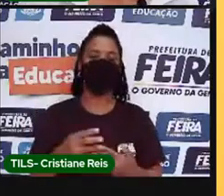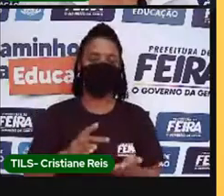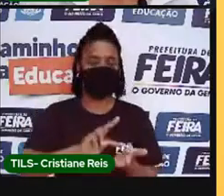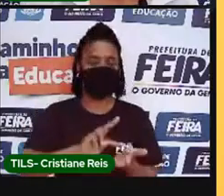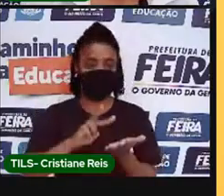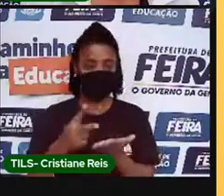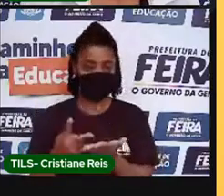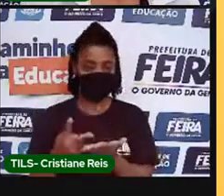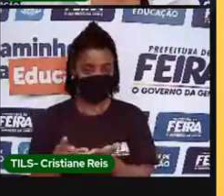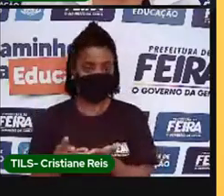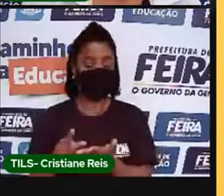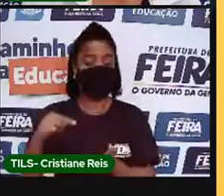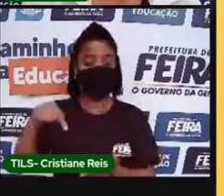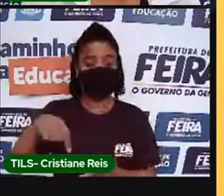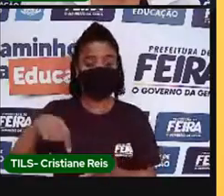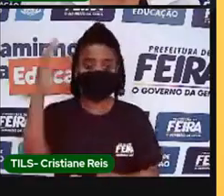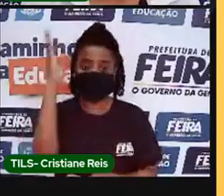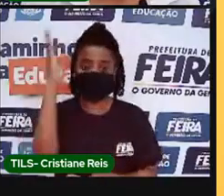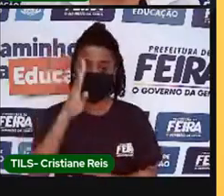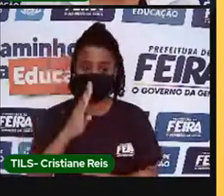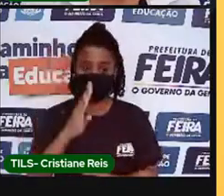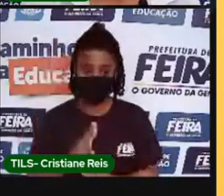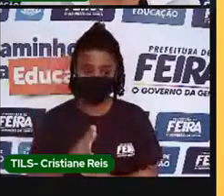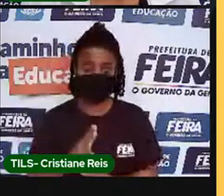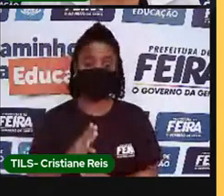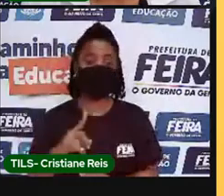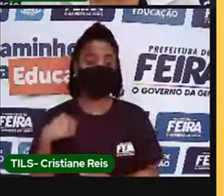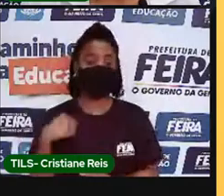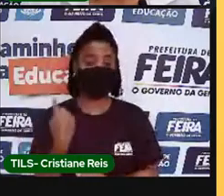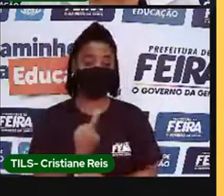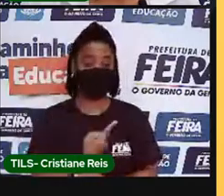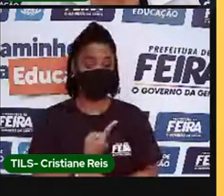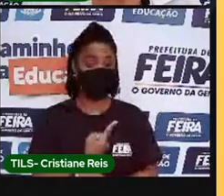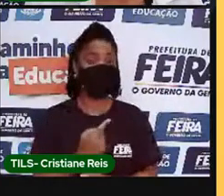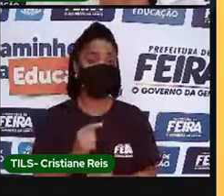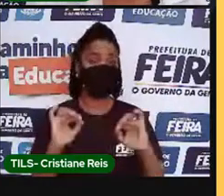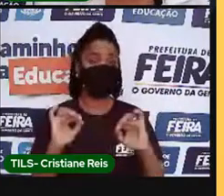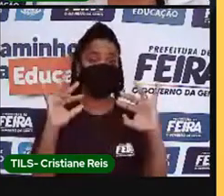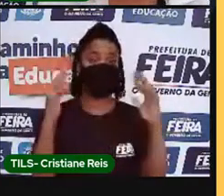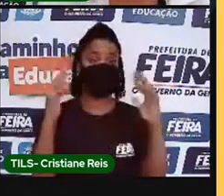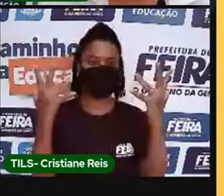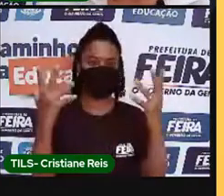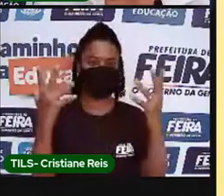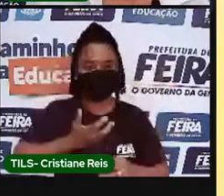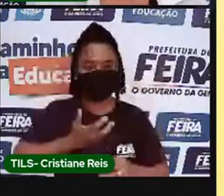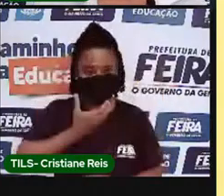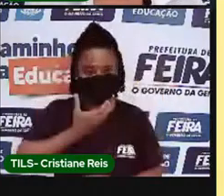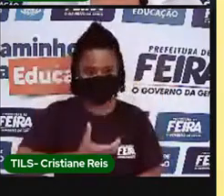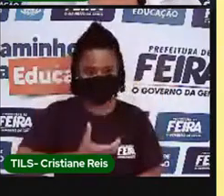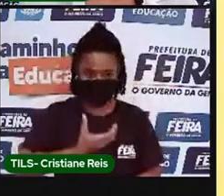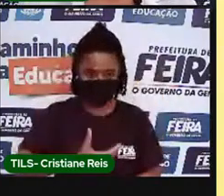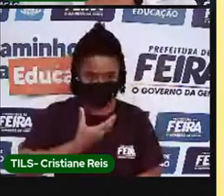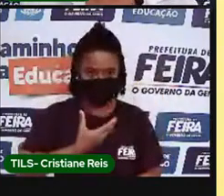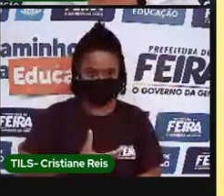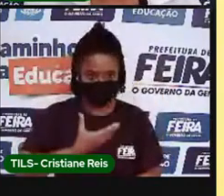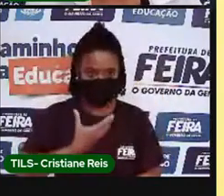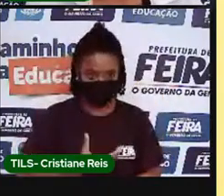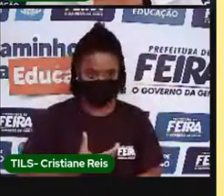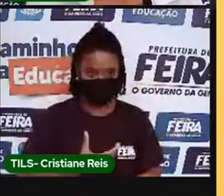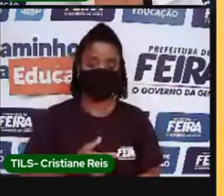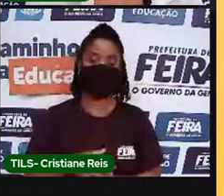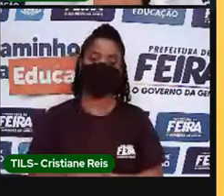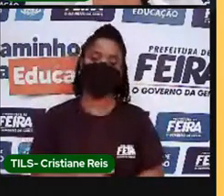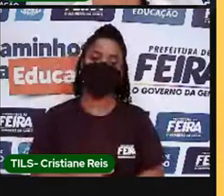nós comemoramos Christmas Day, o Natal. Então, meus caros estudantes,